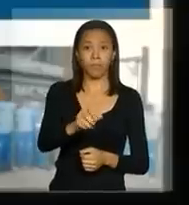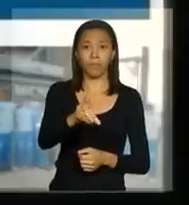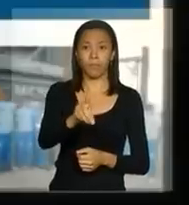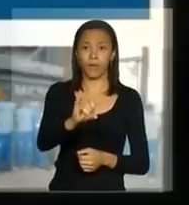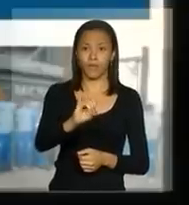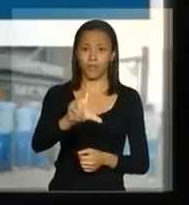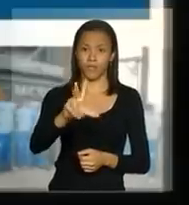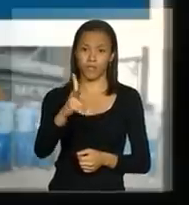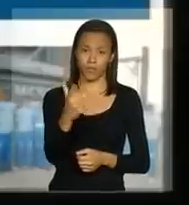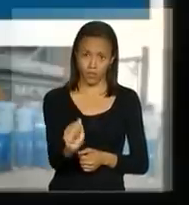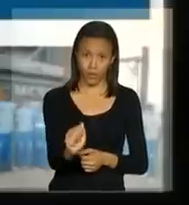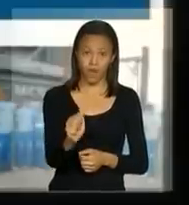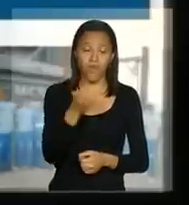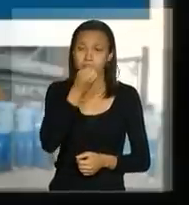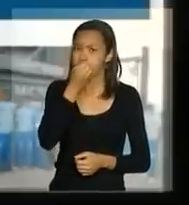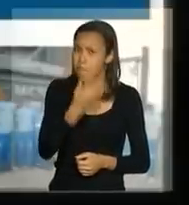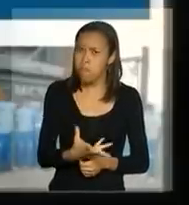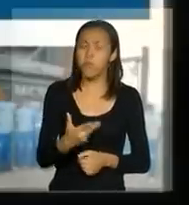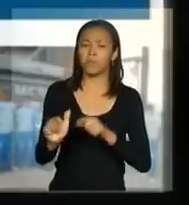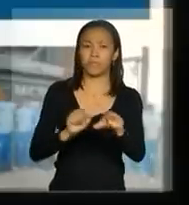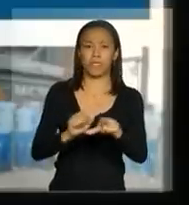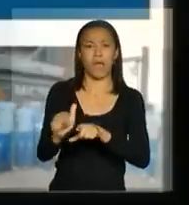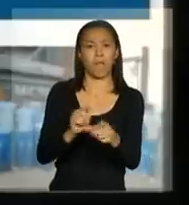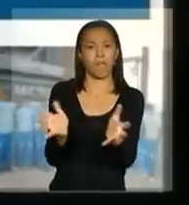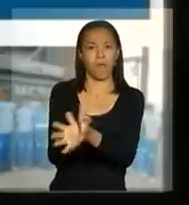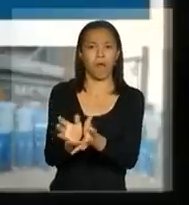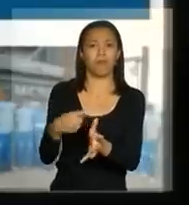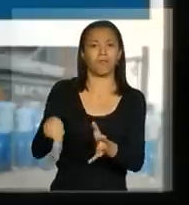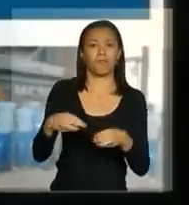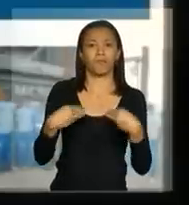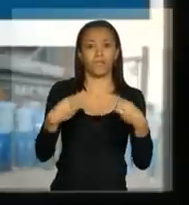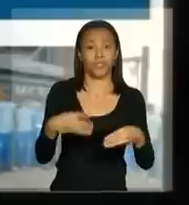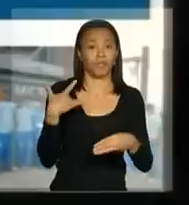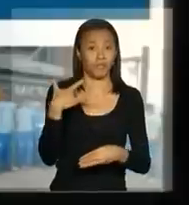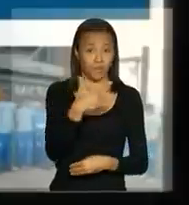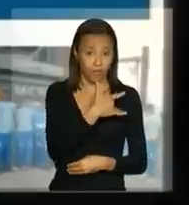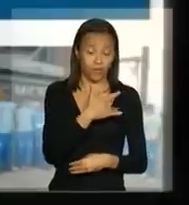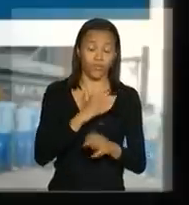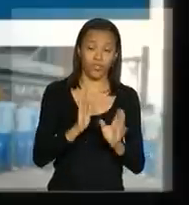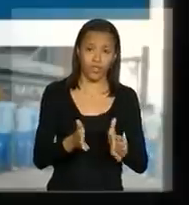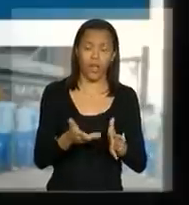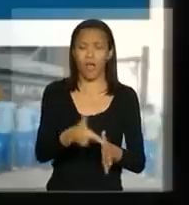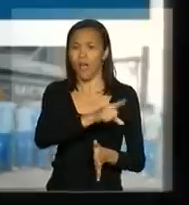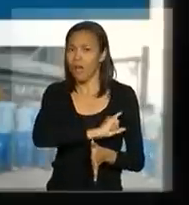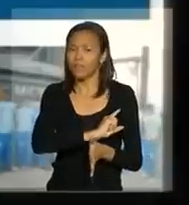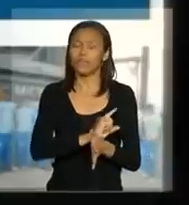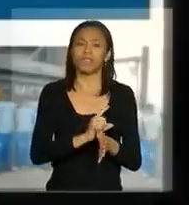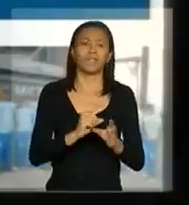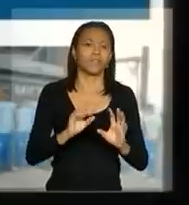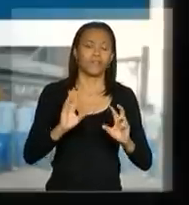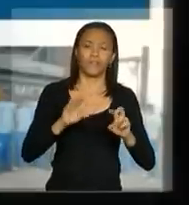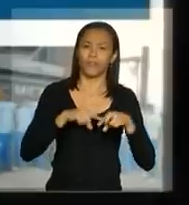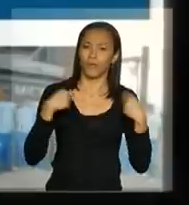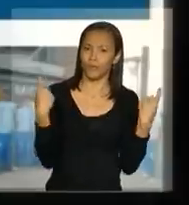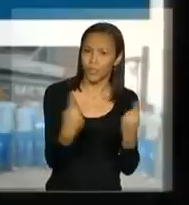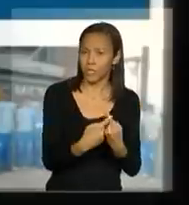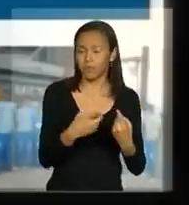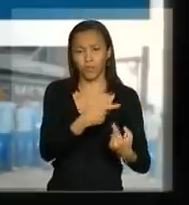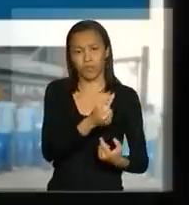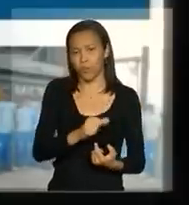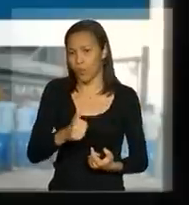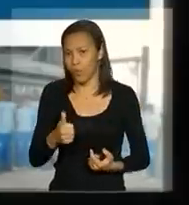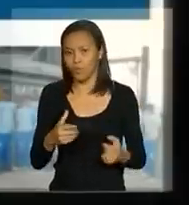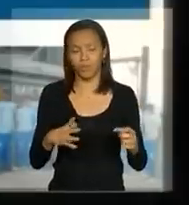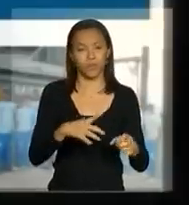um belo trabalho pelo Ministério da Saúde. A gente já, nos episódios de eventos extremos, seja em 2011, seja em